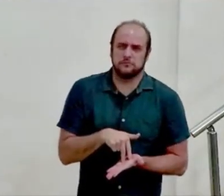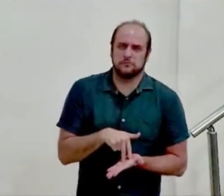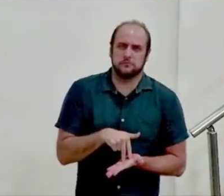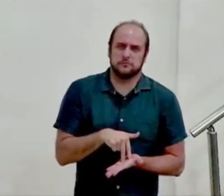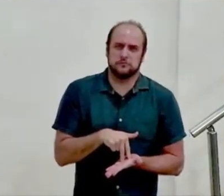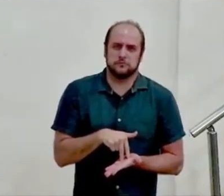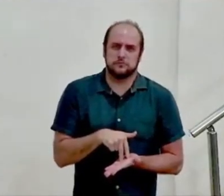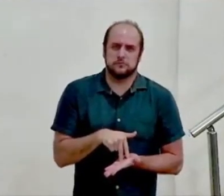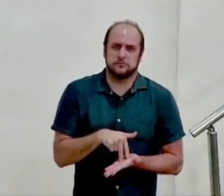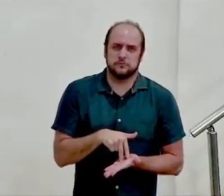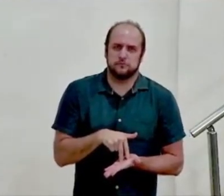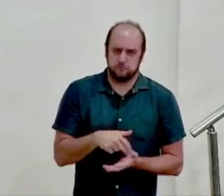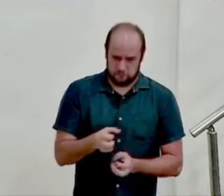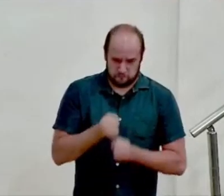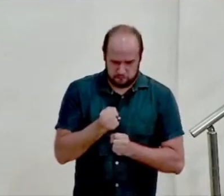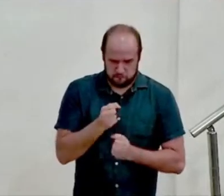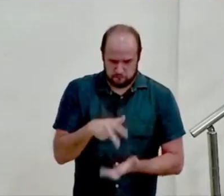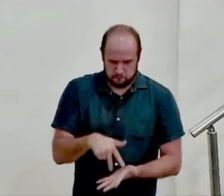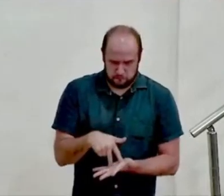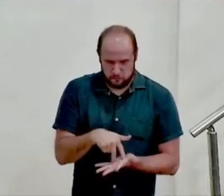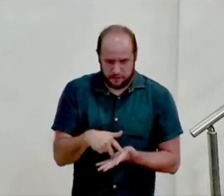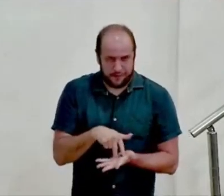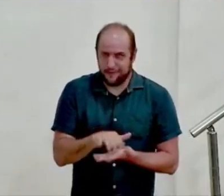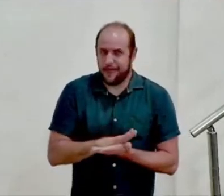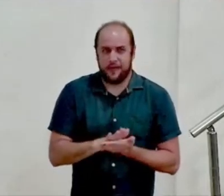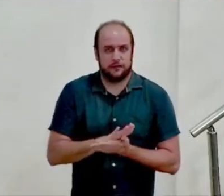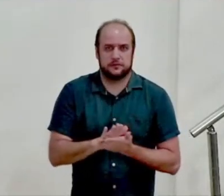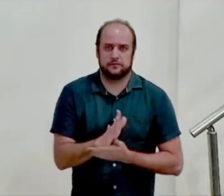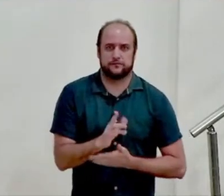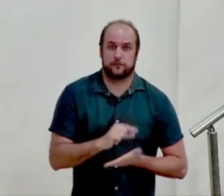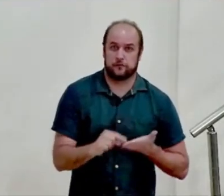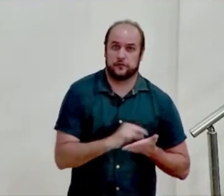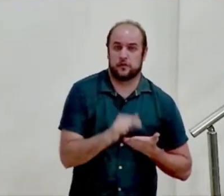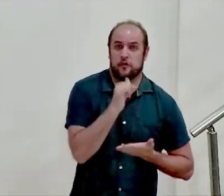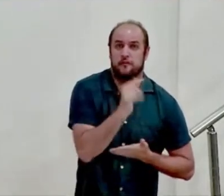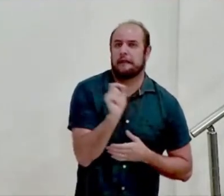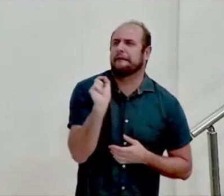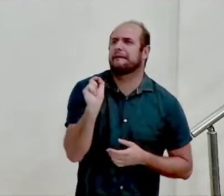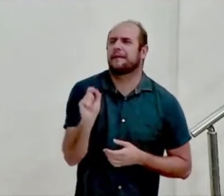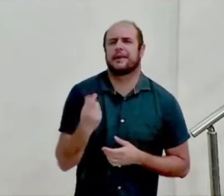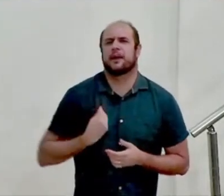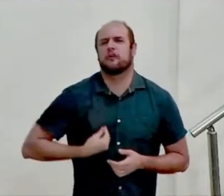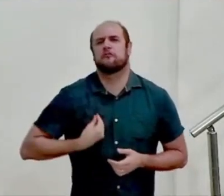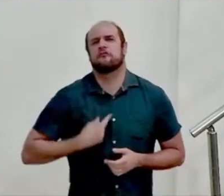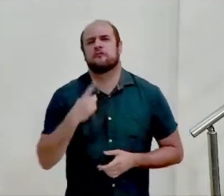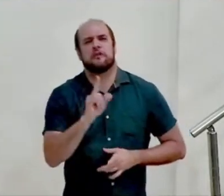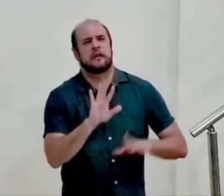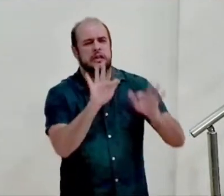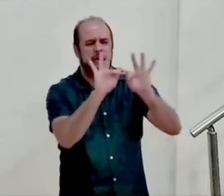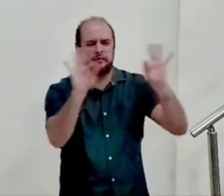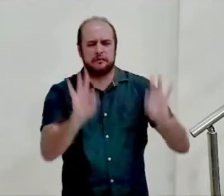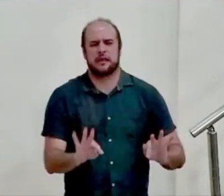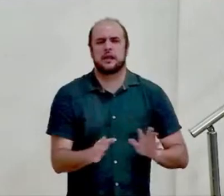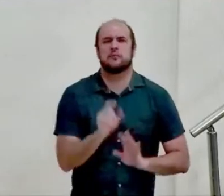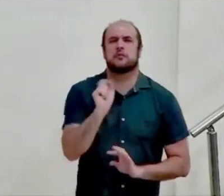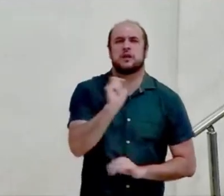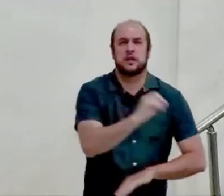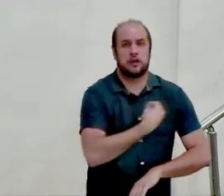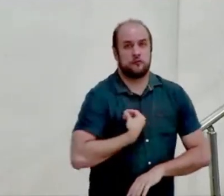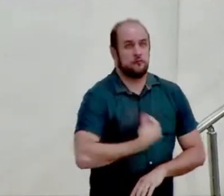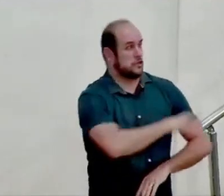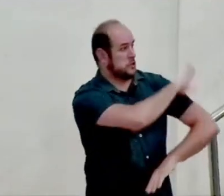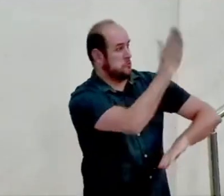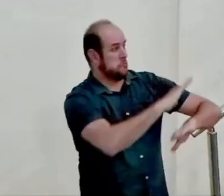jamais é abalado o verso 1 e 2 diz quem senhor habitará no teu tabernáculo quem há de morar no teu santo monte